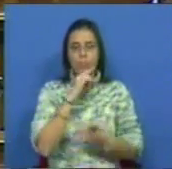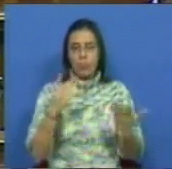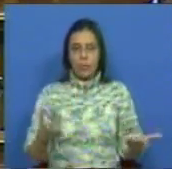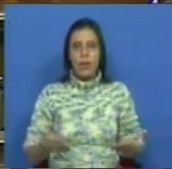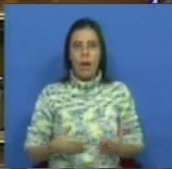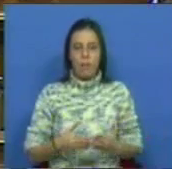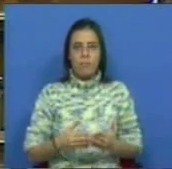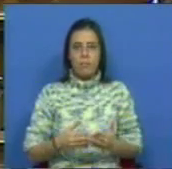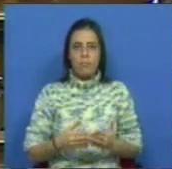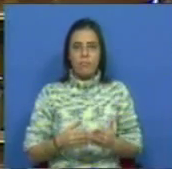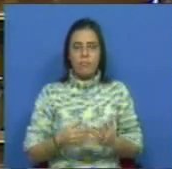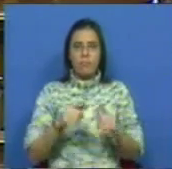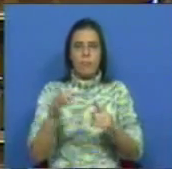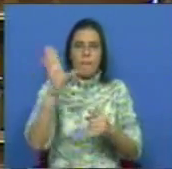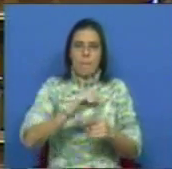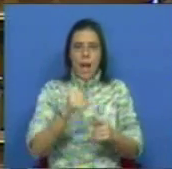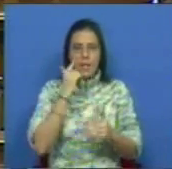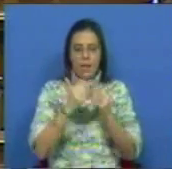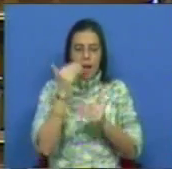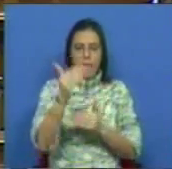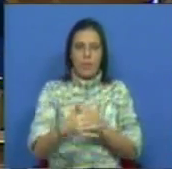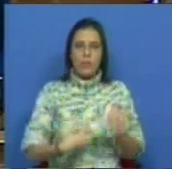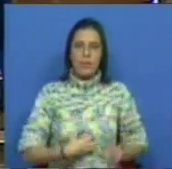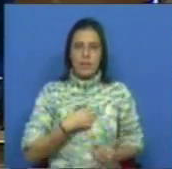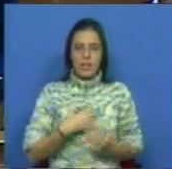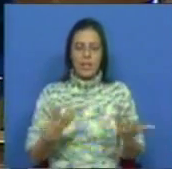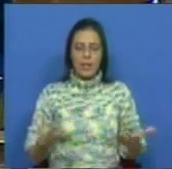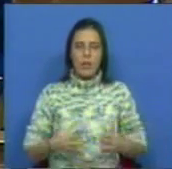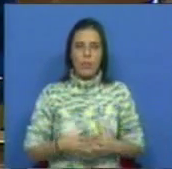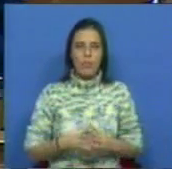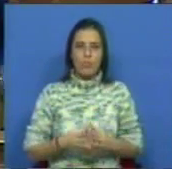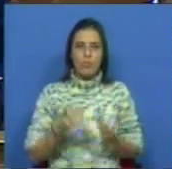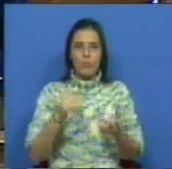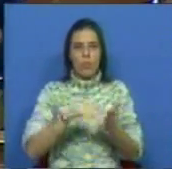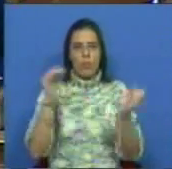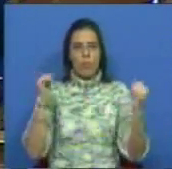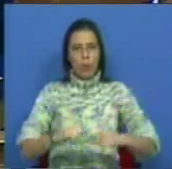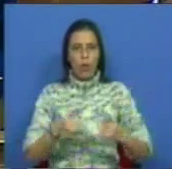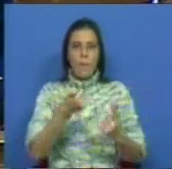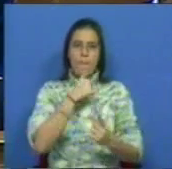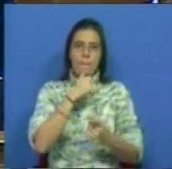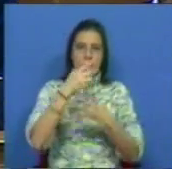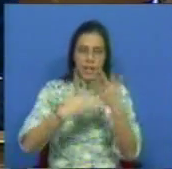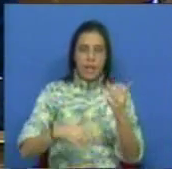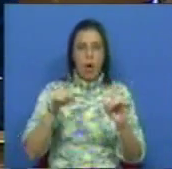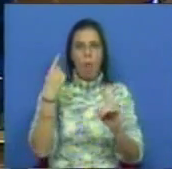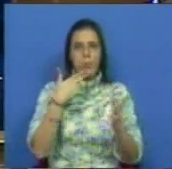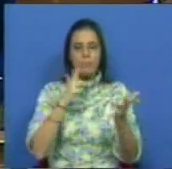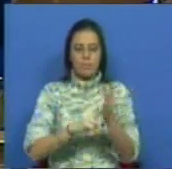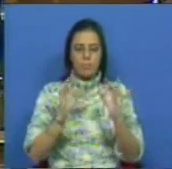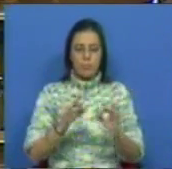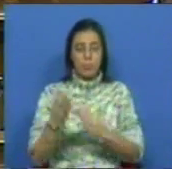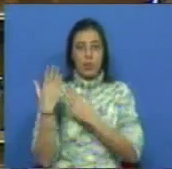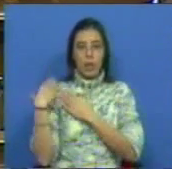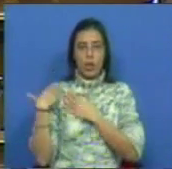ir mais à frente no sentido de termos um protocolo, termos medidas que fossem de facto